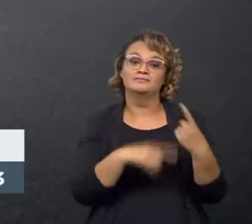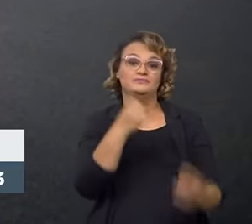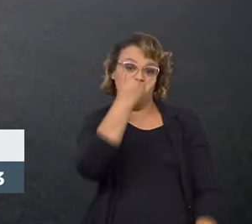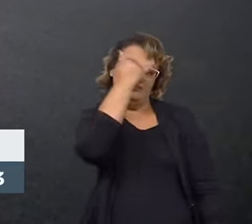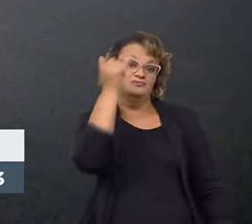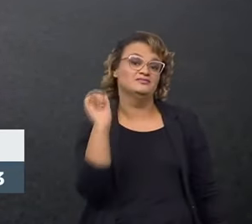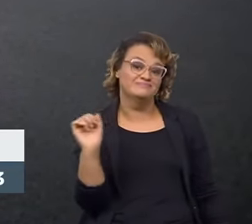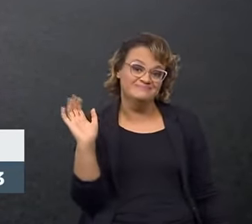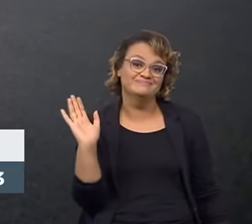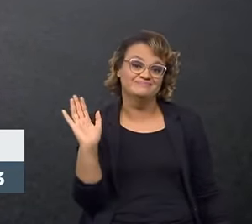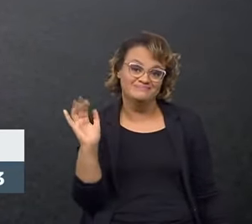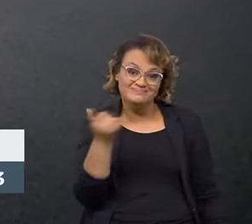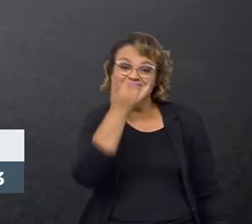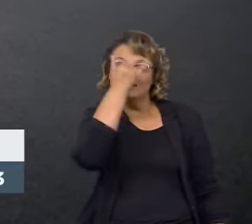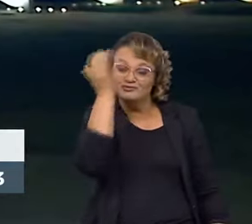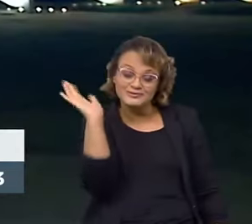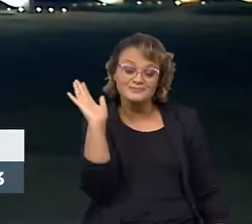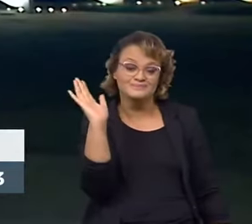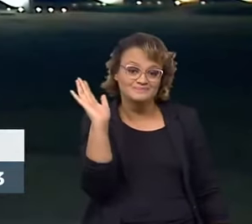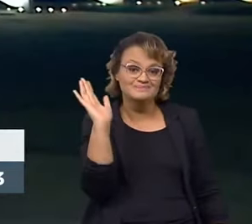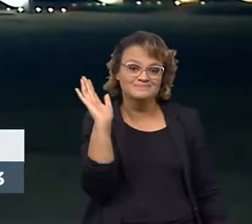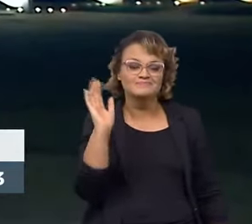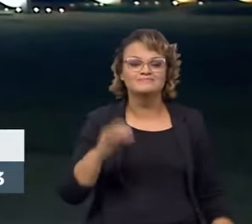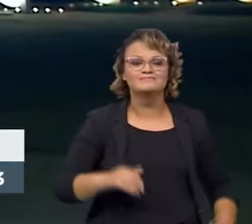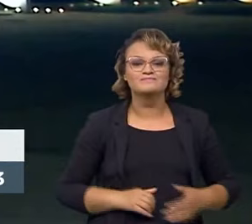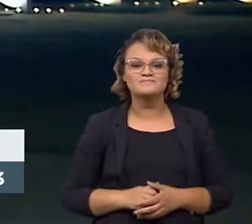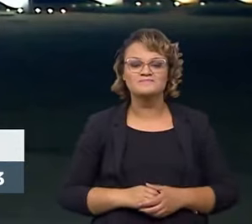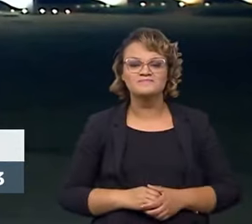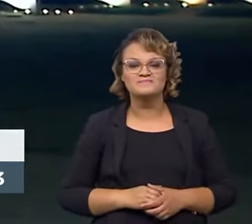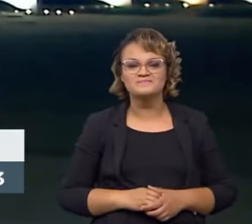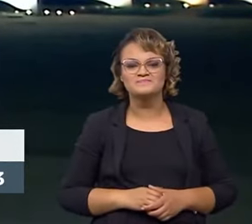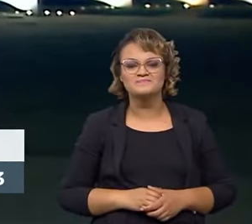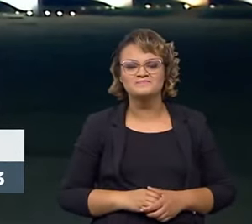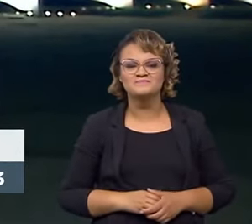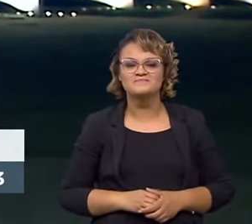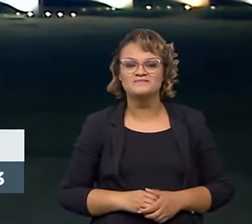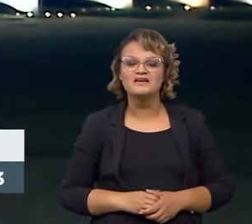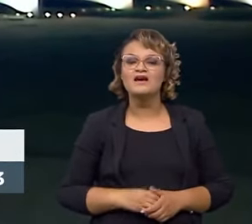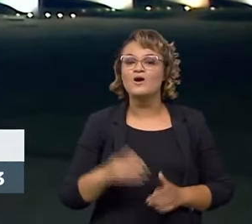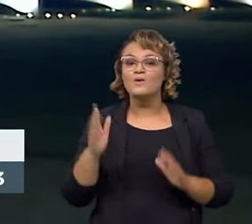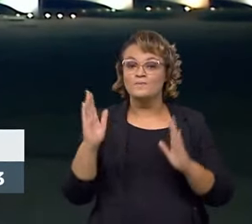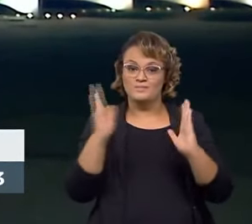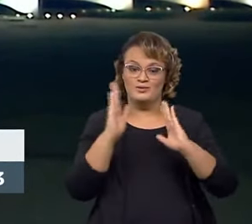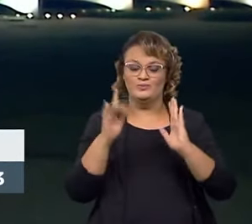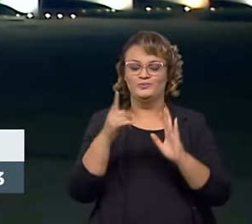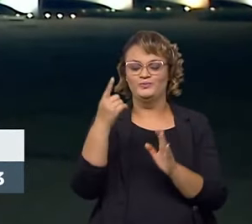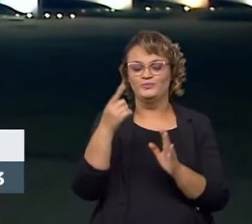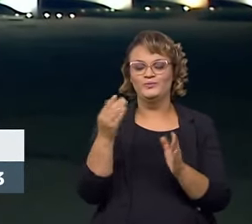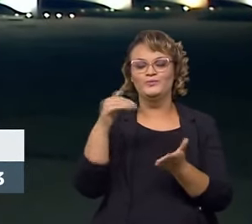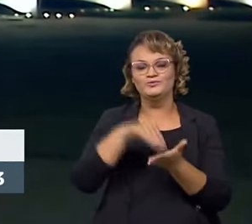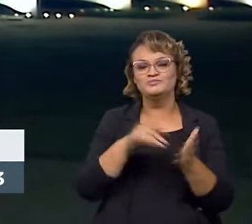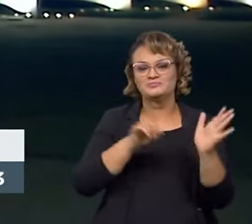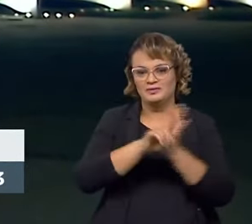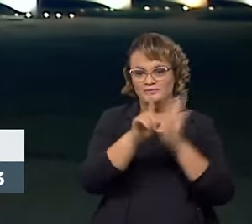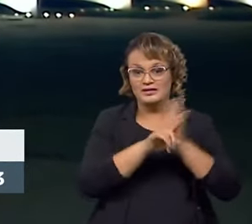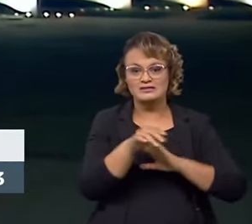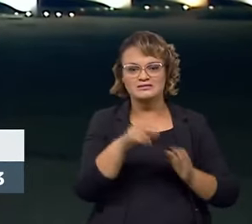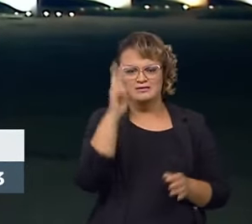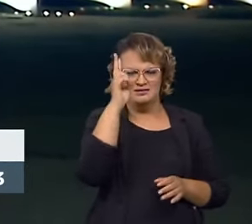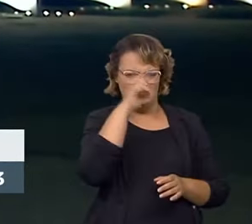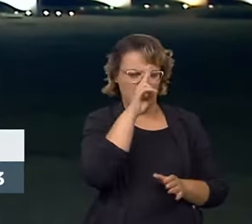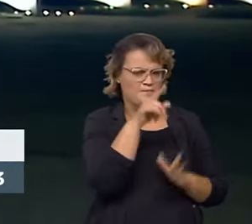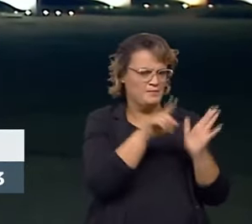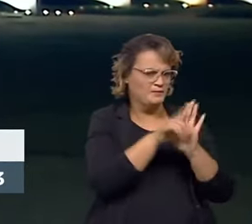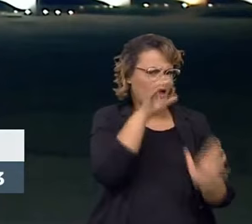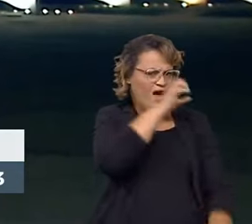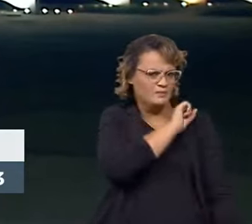mais barato, às vezes, pode nos causar. Bom, a gente vai agora, então, para a nossa última rodada de perguntas desse bloco. Lembrando que são perguntas um